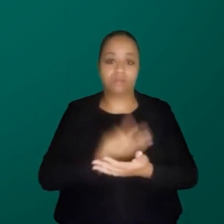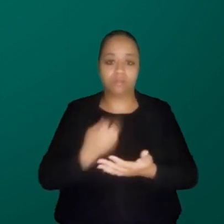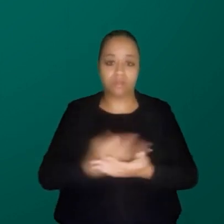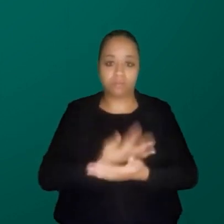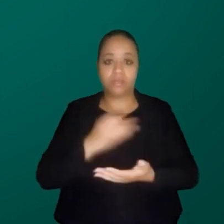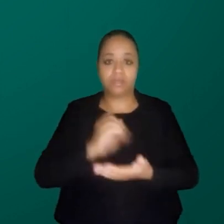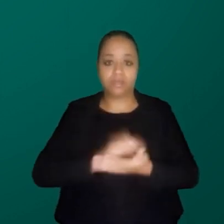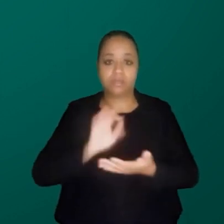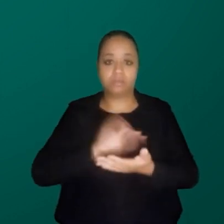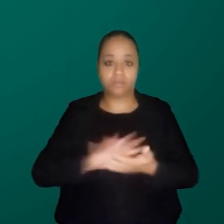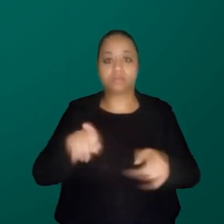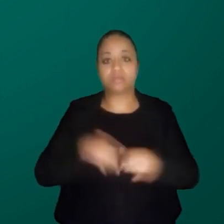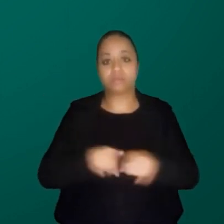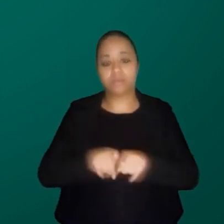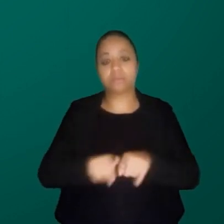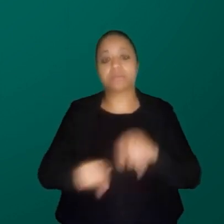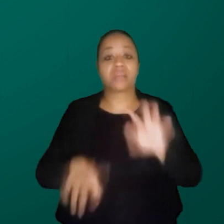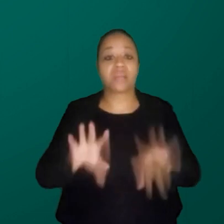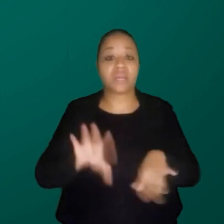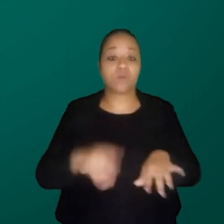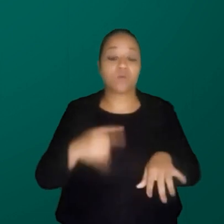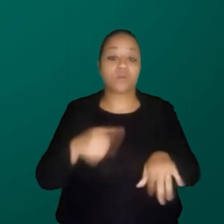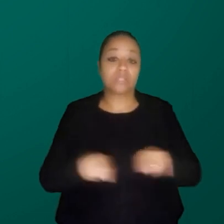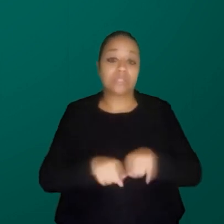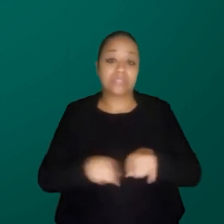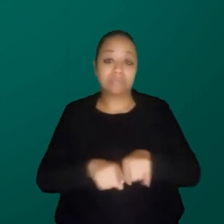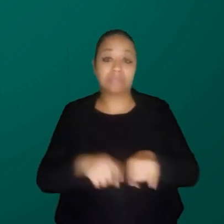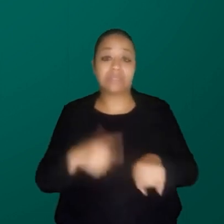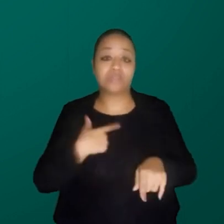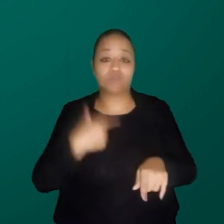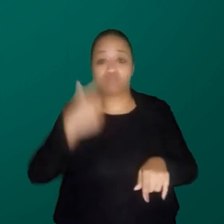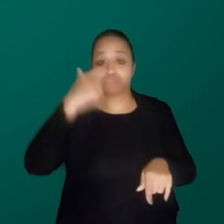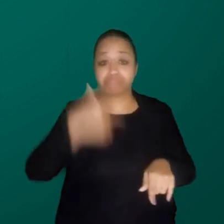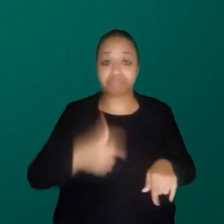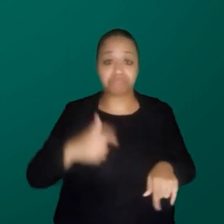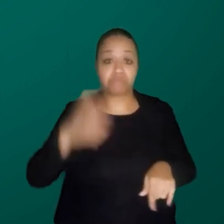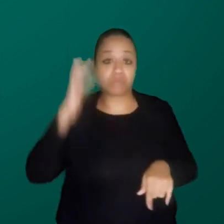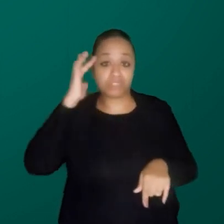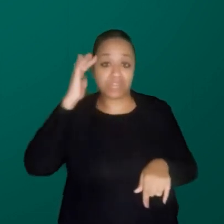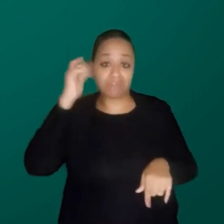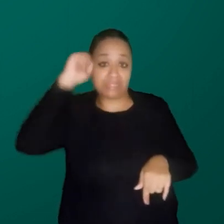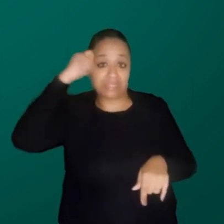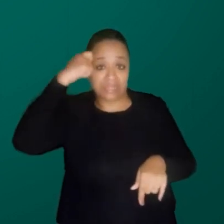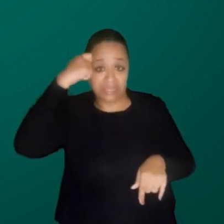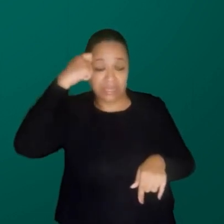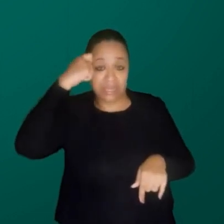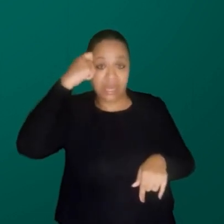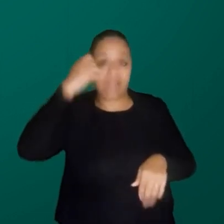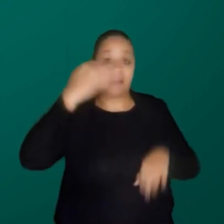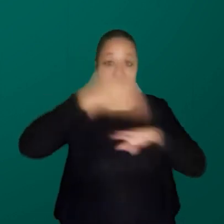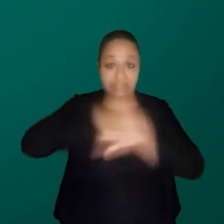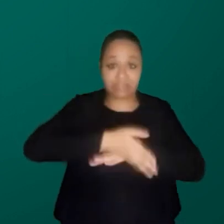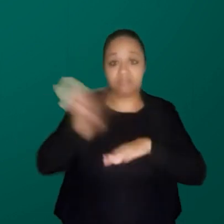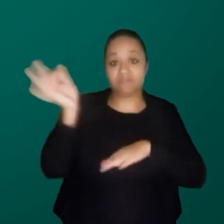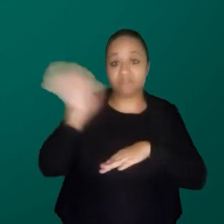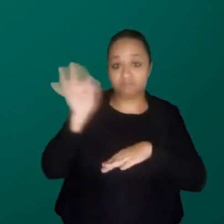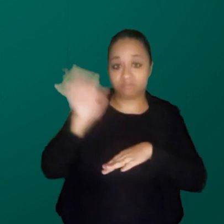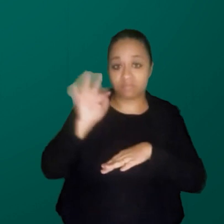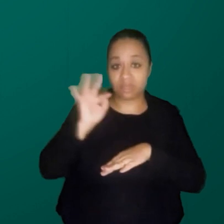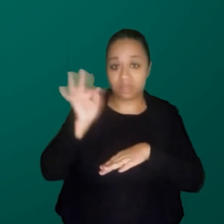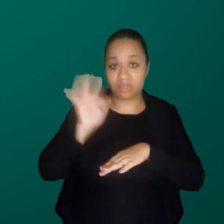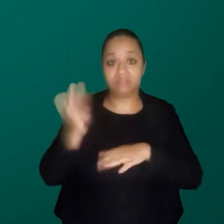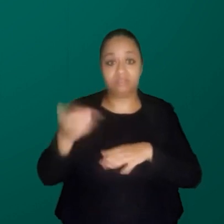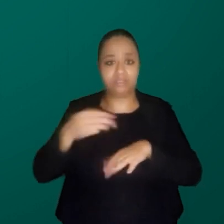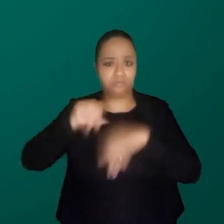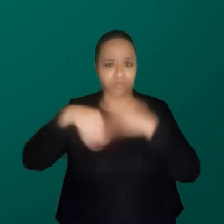num espaço. Eu não me lia tão negra até entrar na universidade, até ir subindo, até ir para o